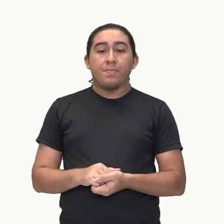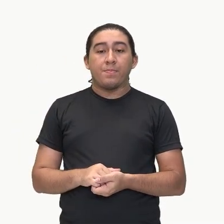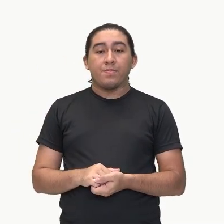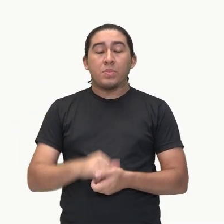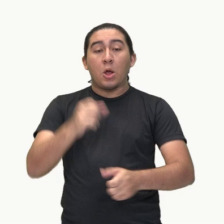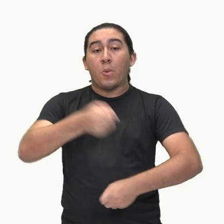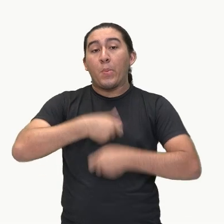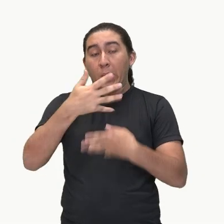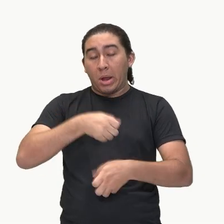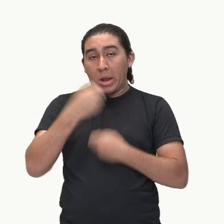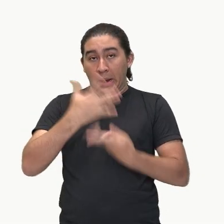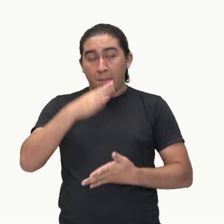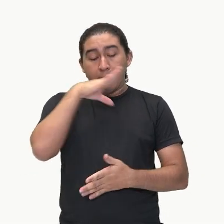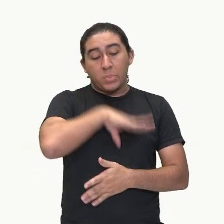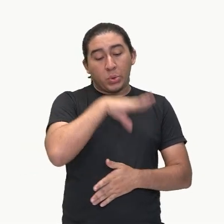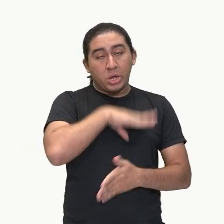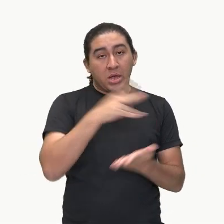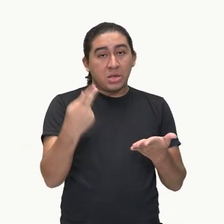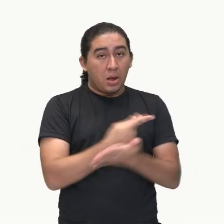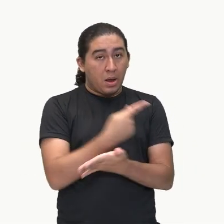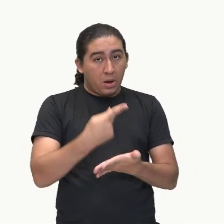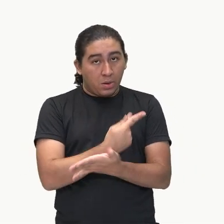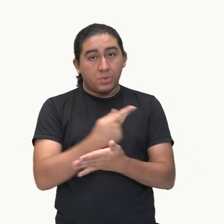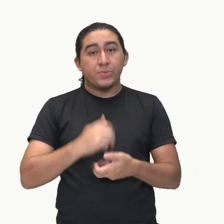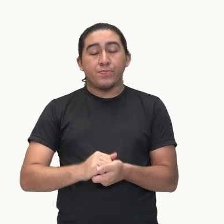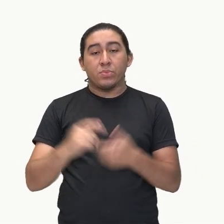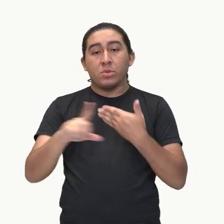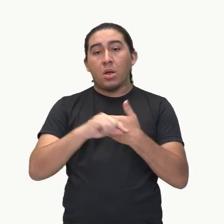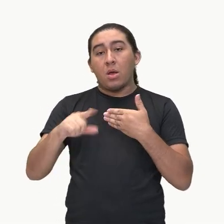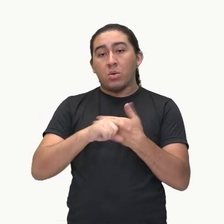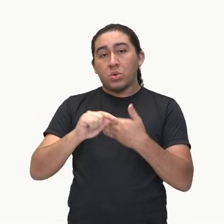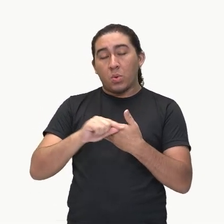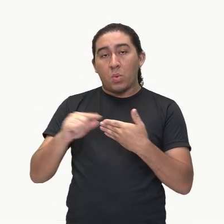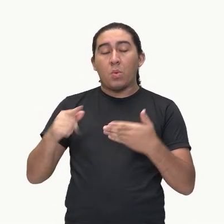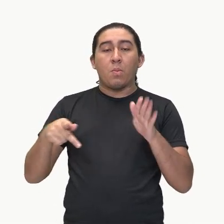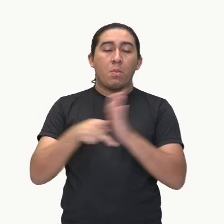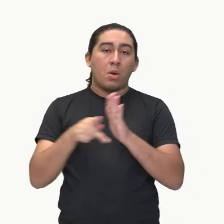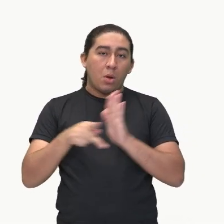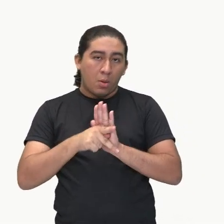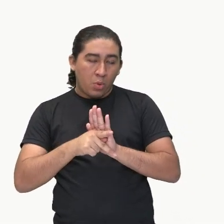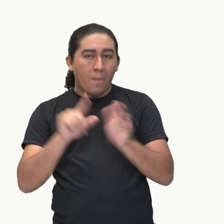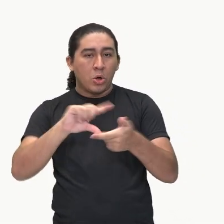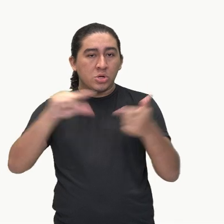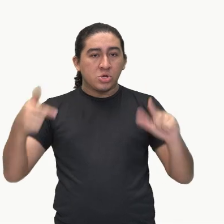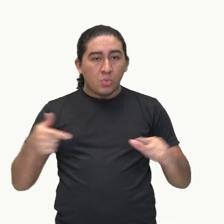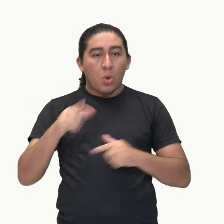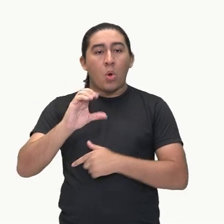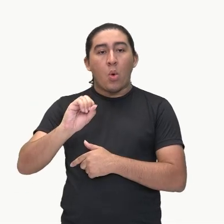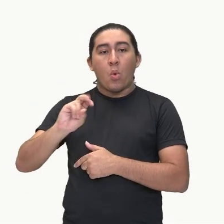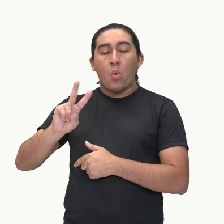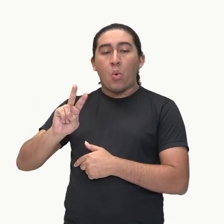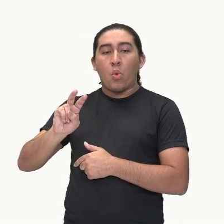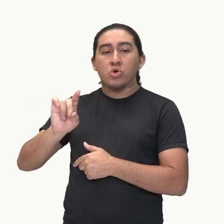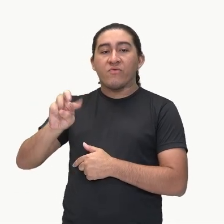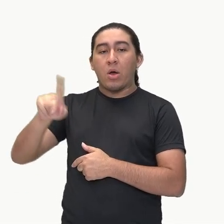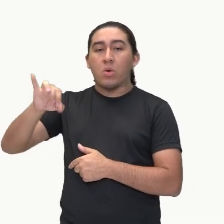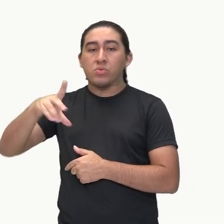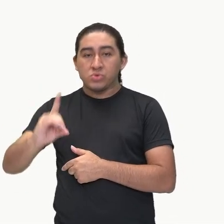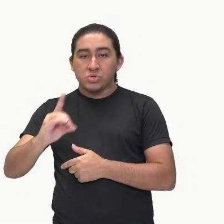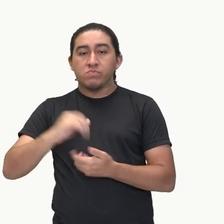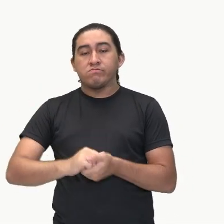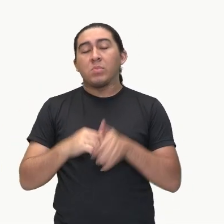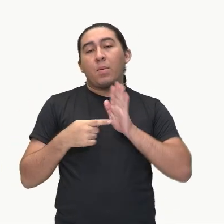poema Erro de Português, do escritor modernista Oswald de Andrade, retrata o processo de